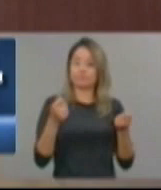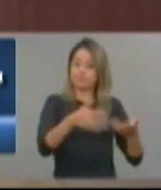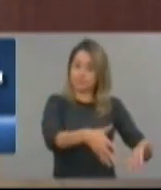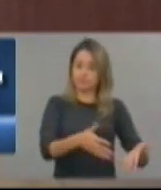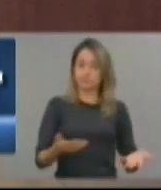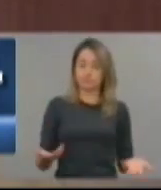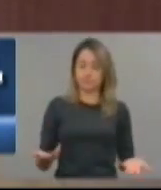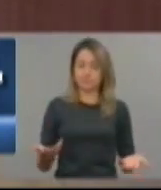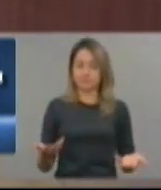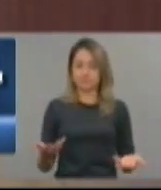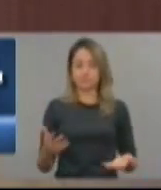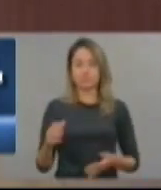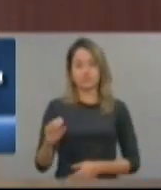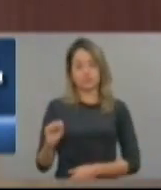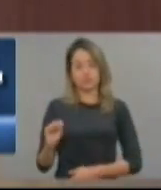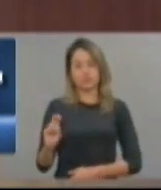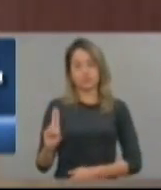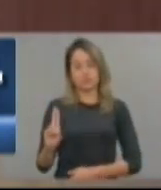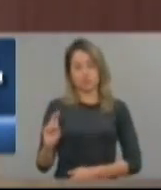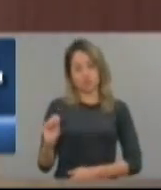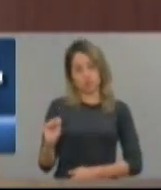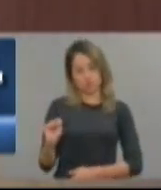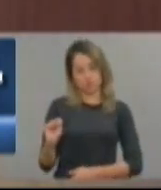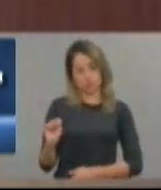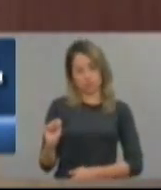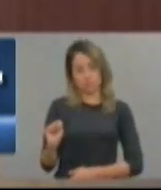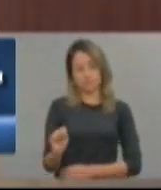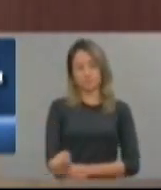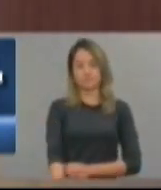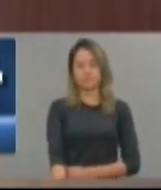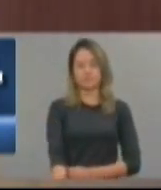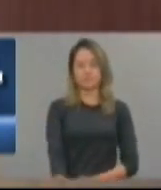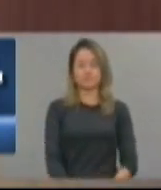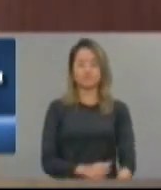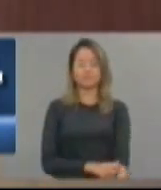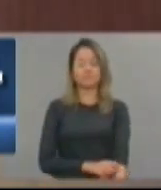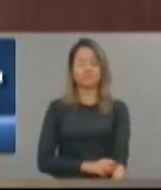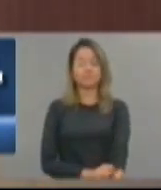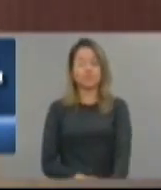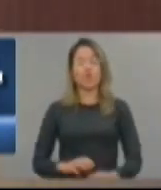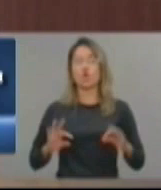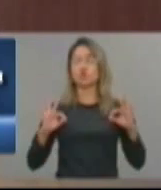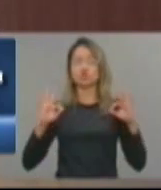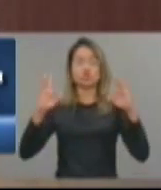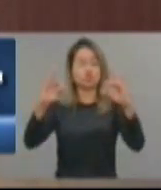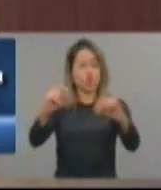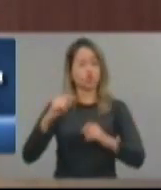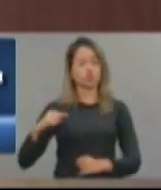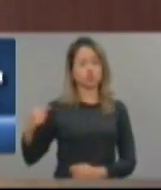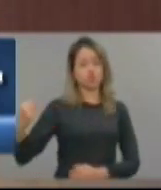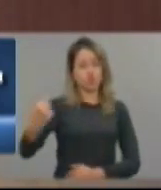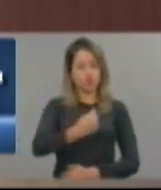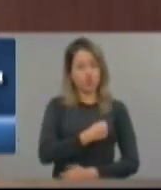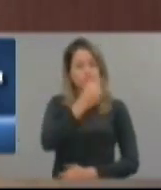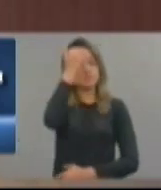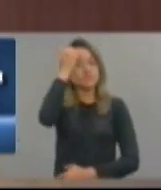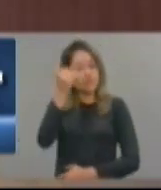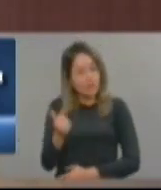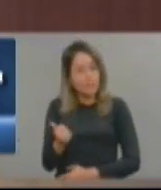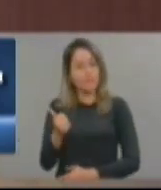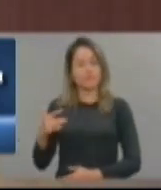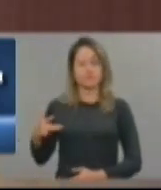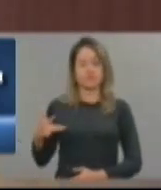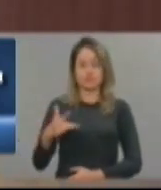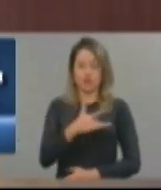Sistema Único de Saúde, o SUS. Todos nós sabemos que a